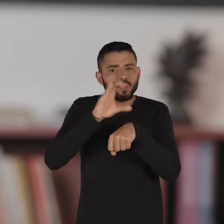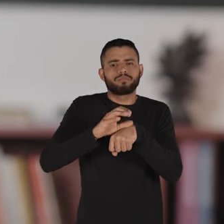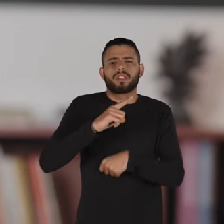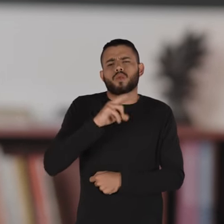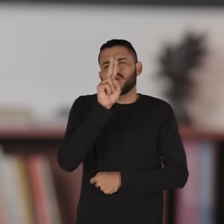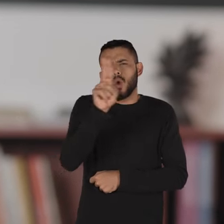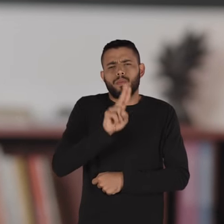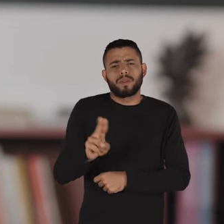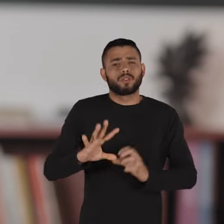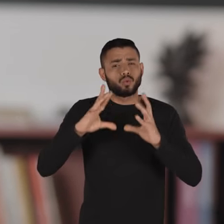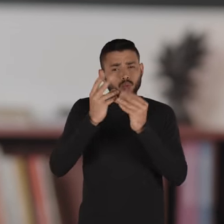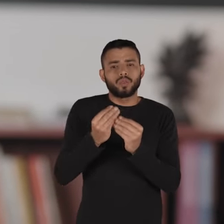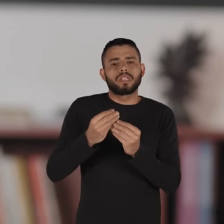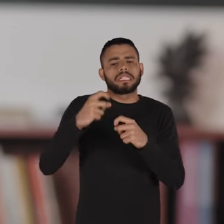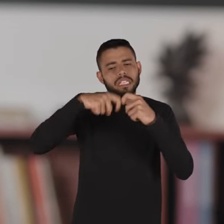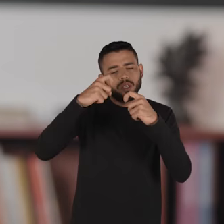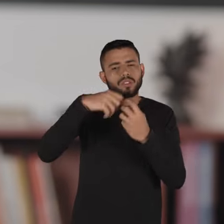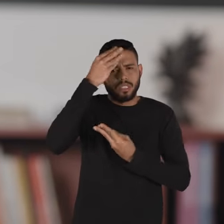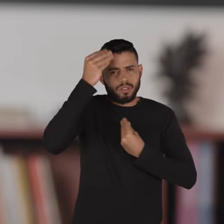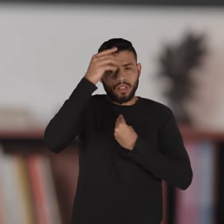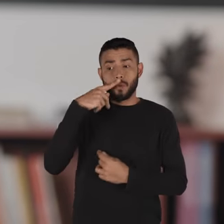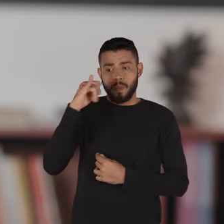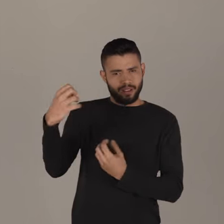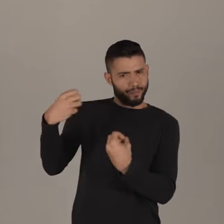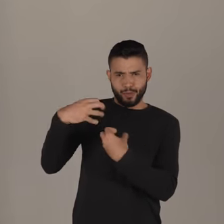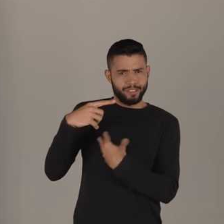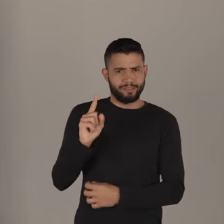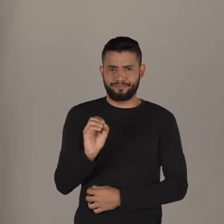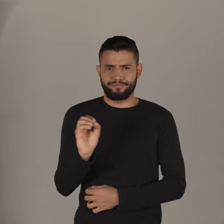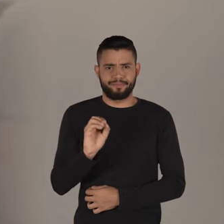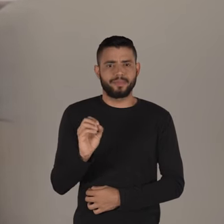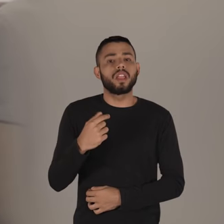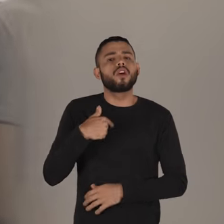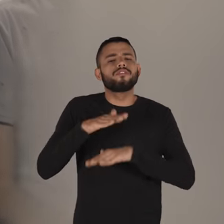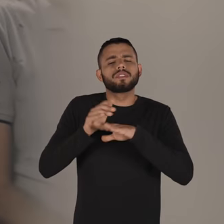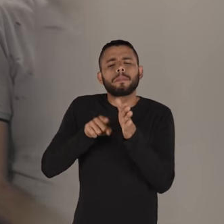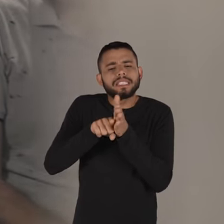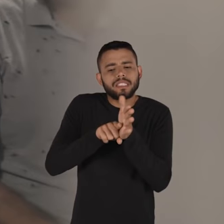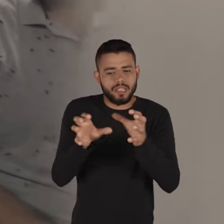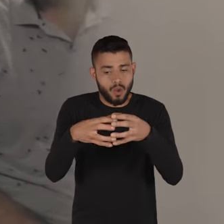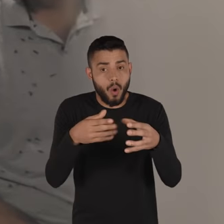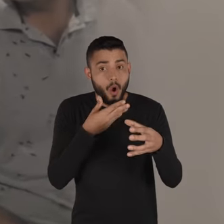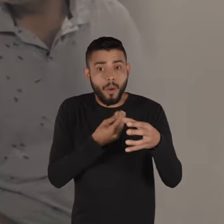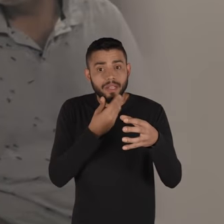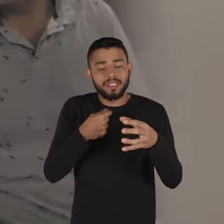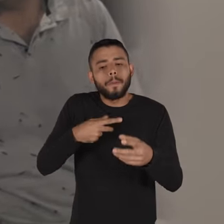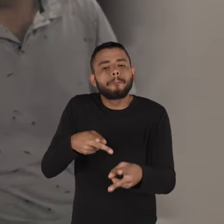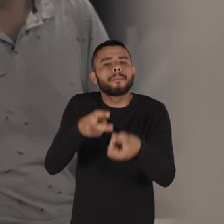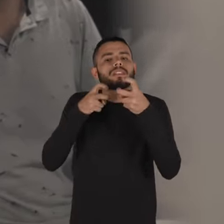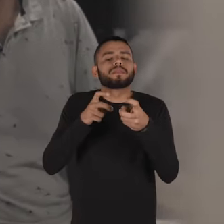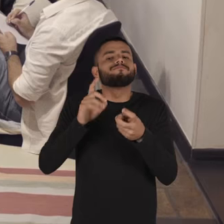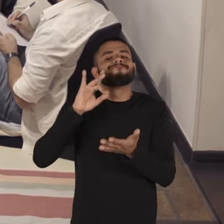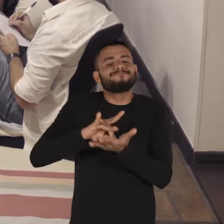o nome de tudo que seu pai não te ensinou, sexo, sexualidade, porque eu fiz uma pesquisa com homens e eu vi que, de